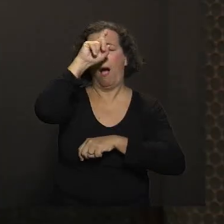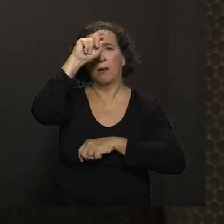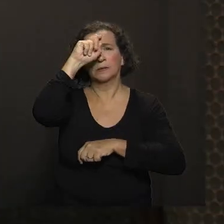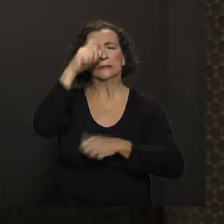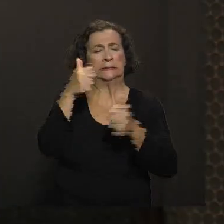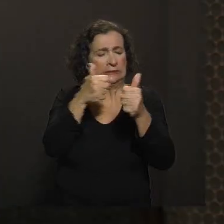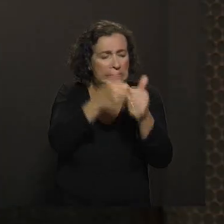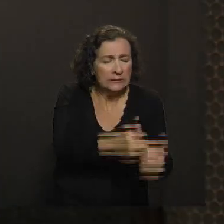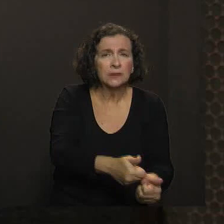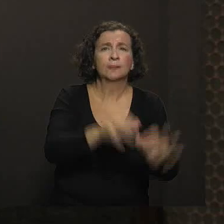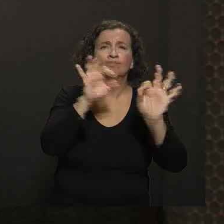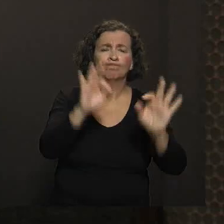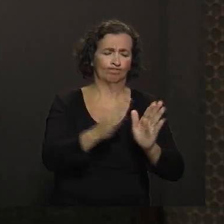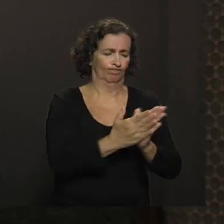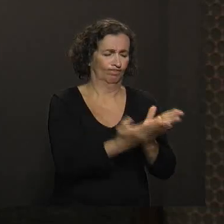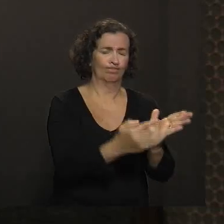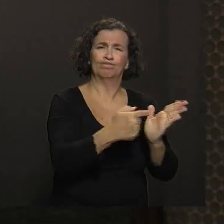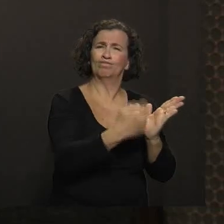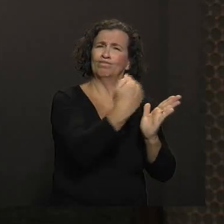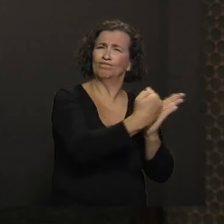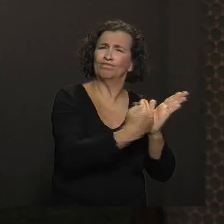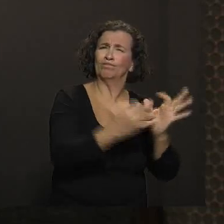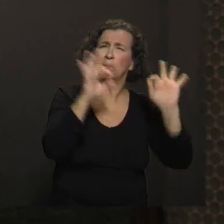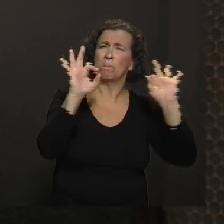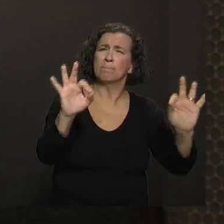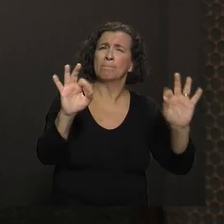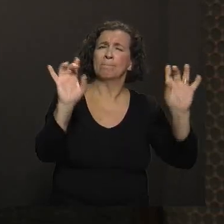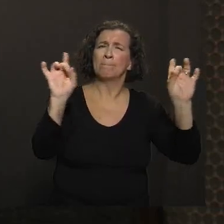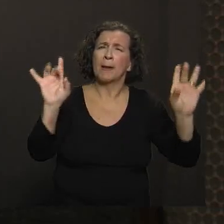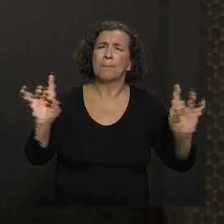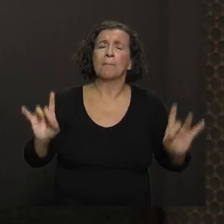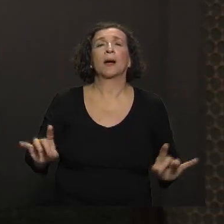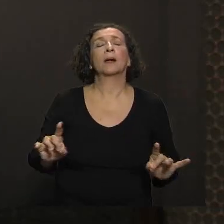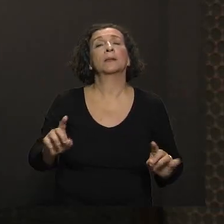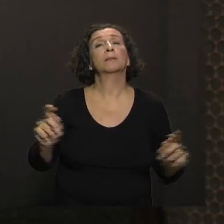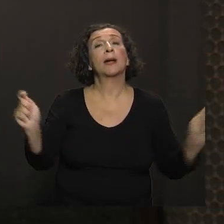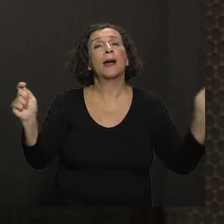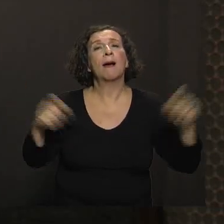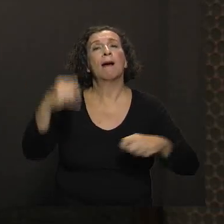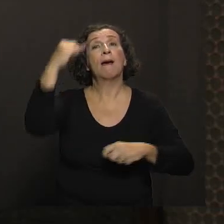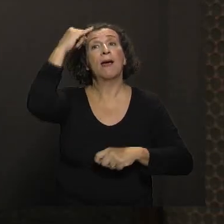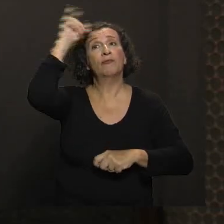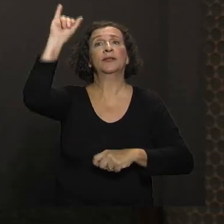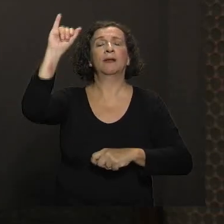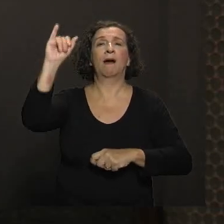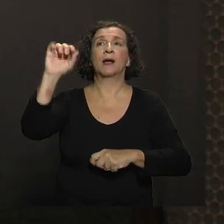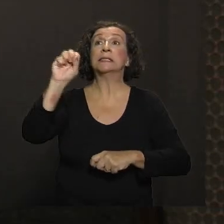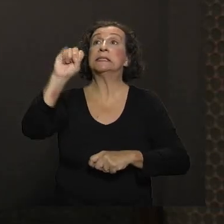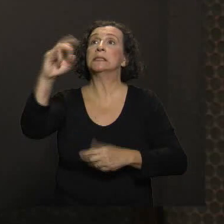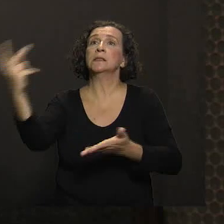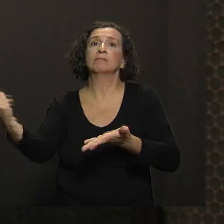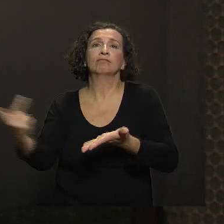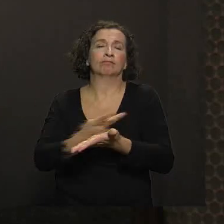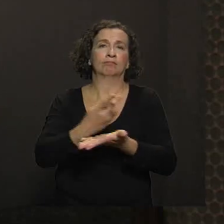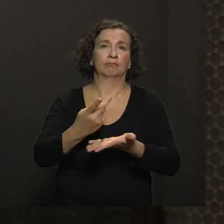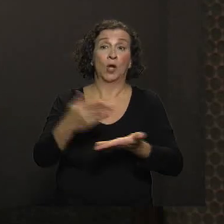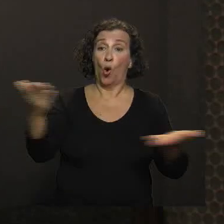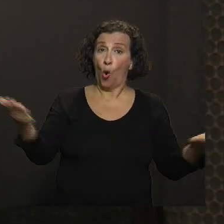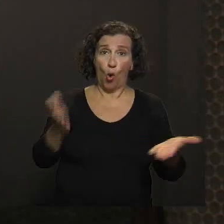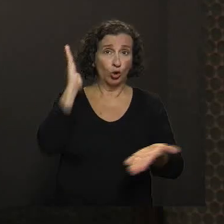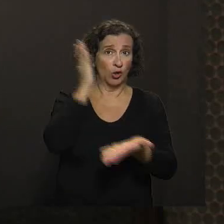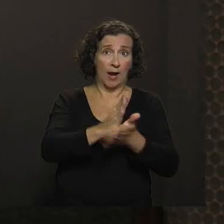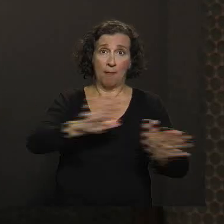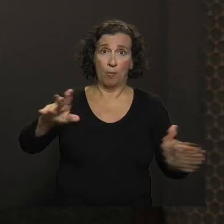vacinem, mantenham sua caderneta de vacinação em dia, para poder evitar que essas doenças retornem. A gente não quer. A gente já não tem poliomielite aqui.